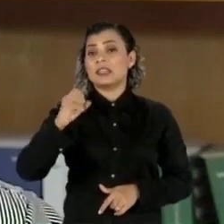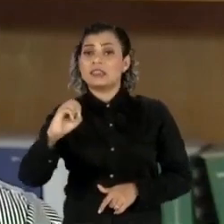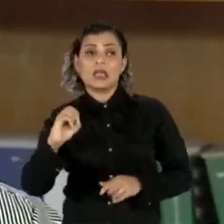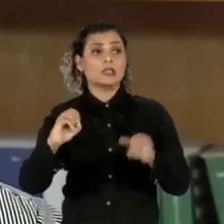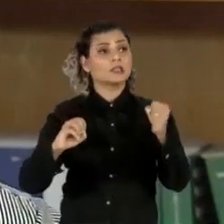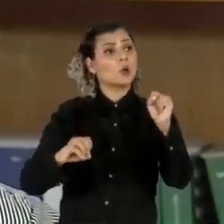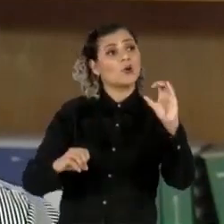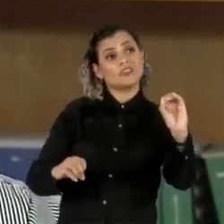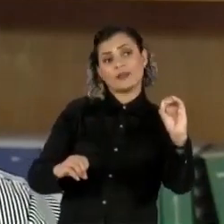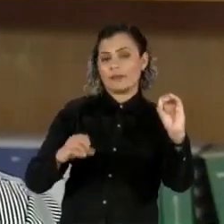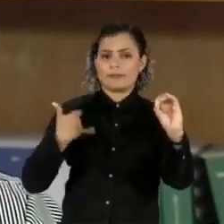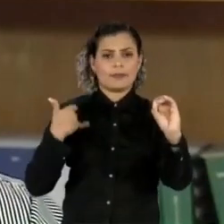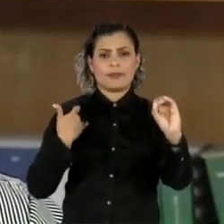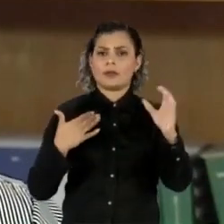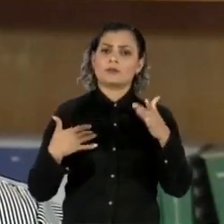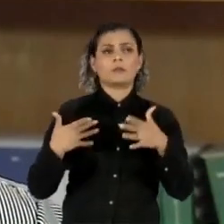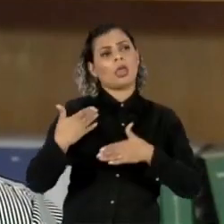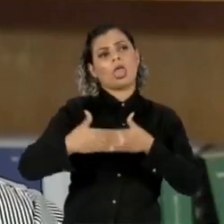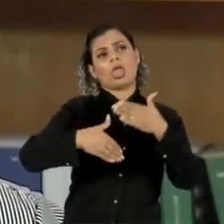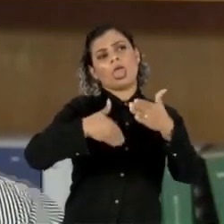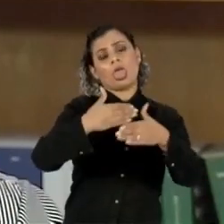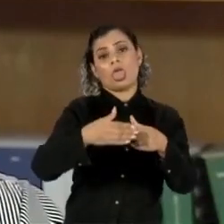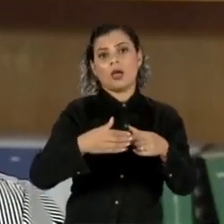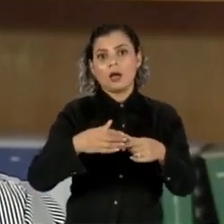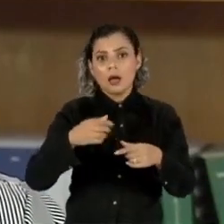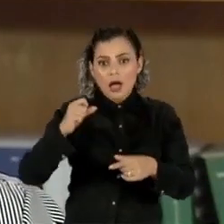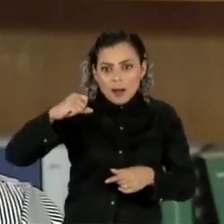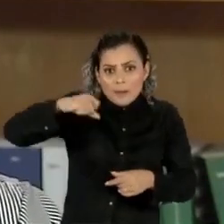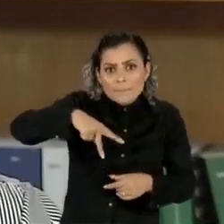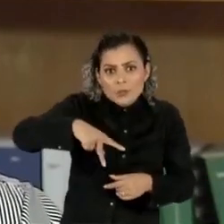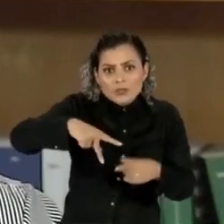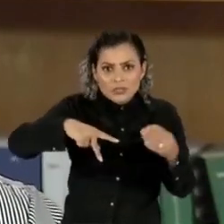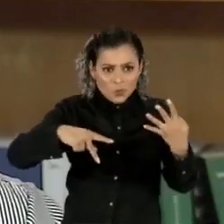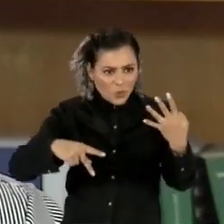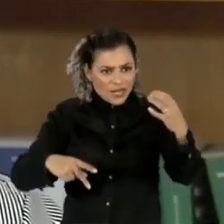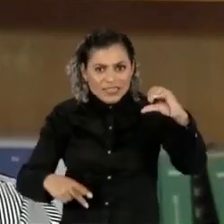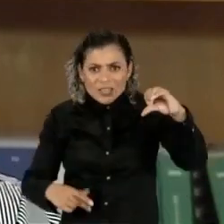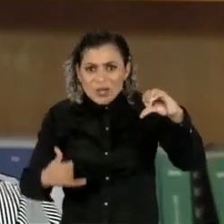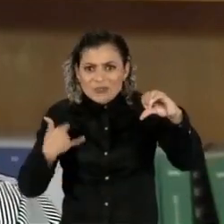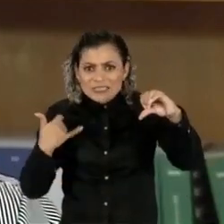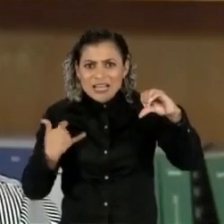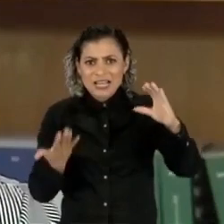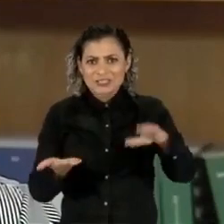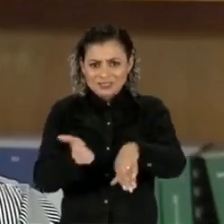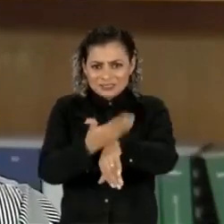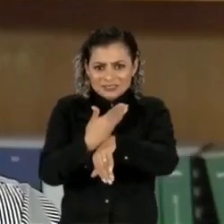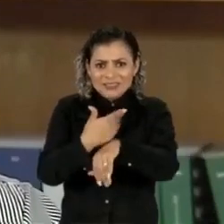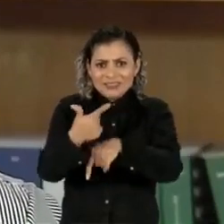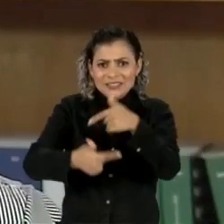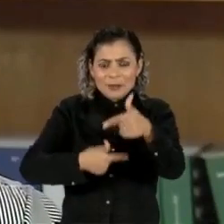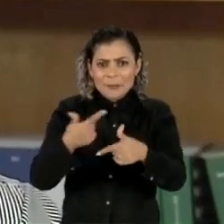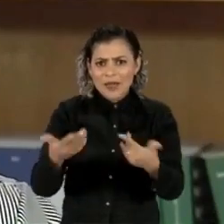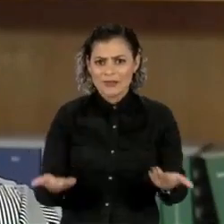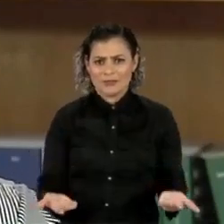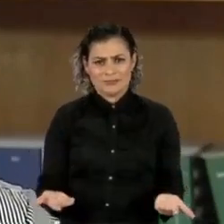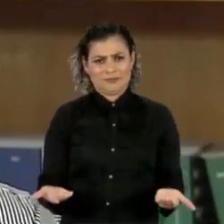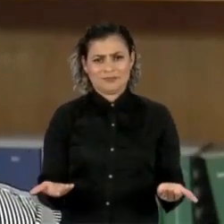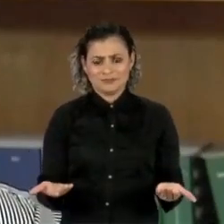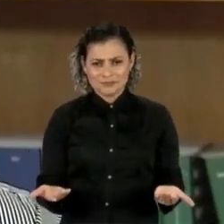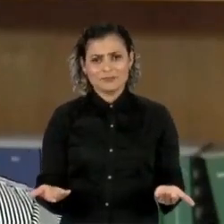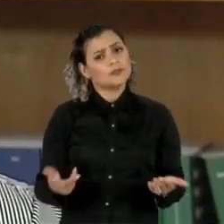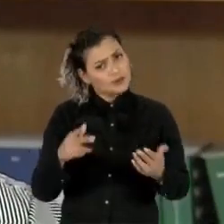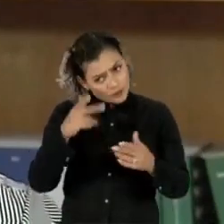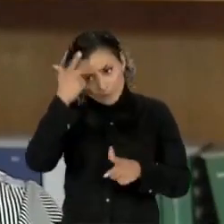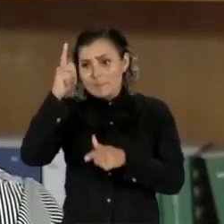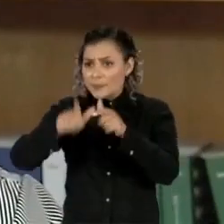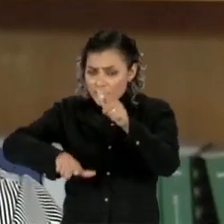anos, 80 e poucos anos, e ela se apresenta com 49, a primeira medida que atenuaria o problema seria realmente se as